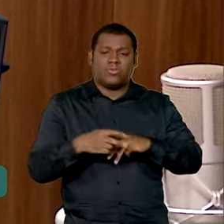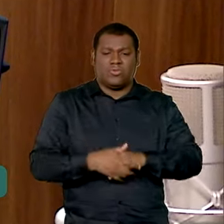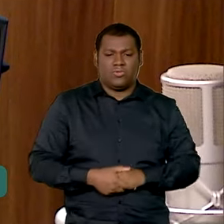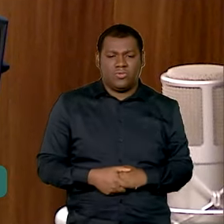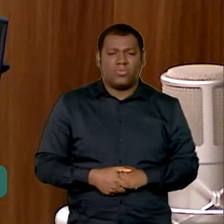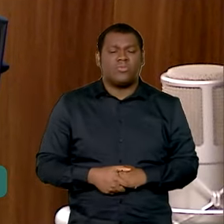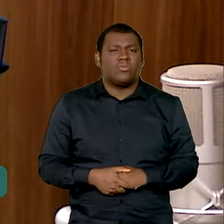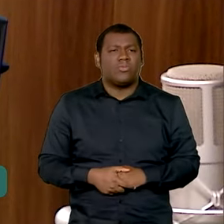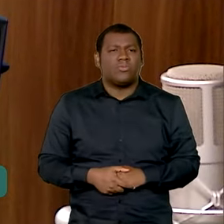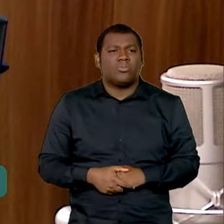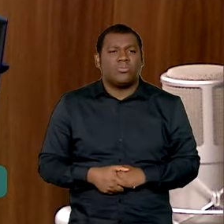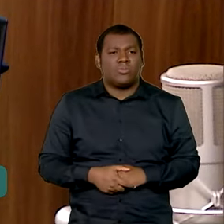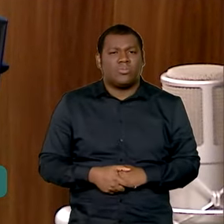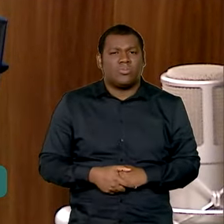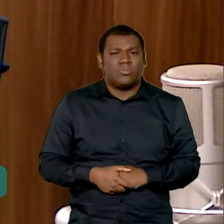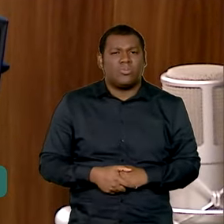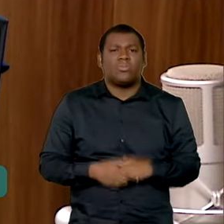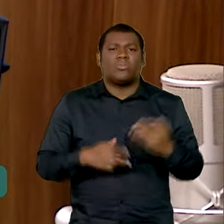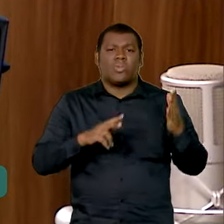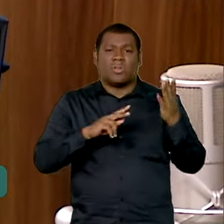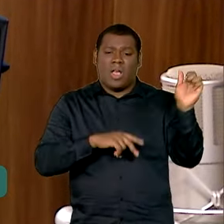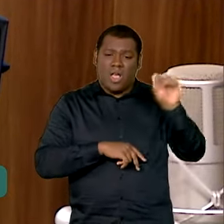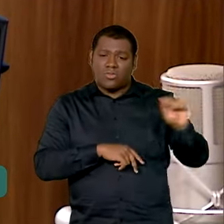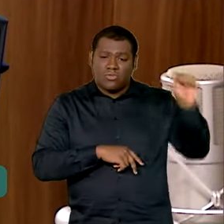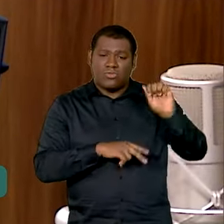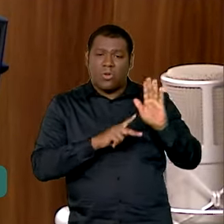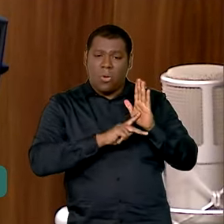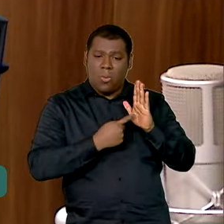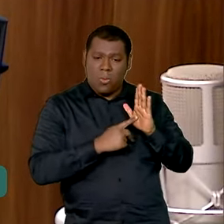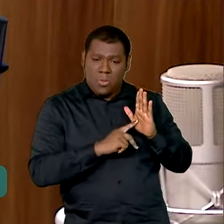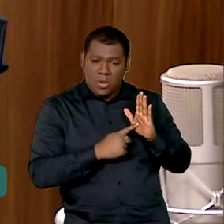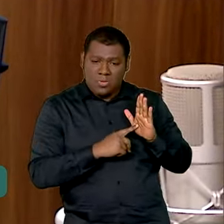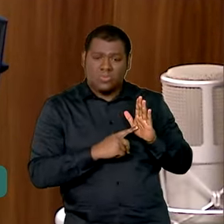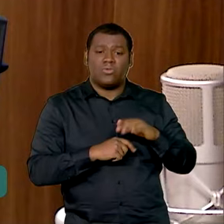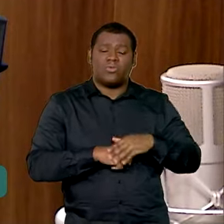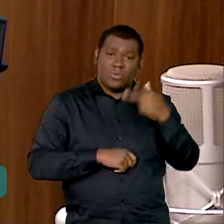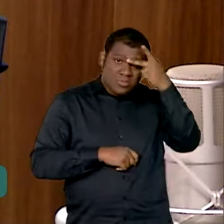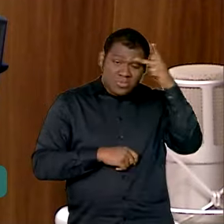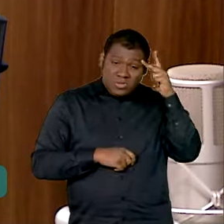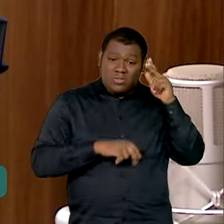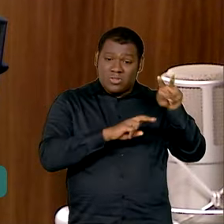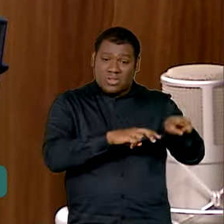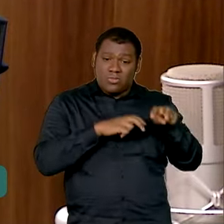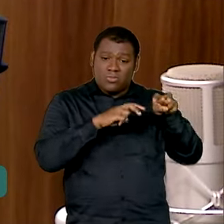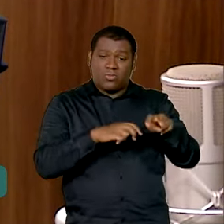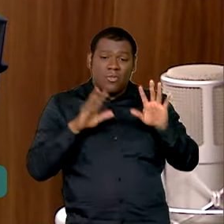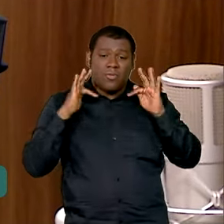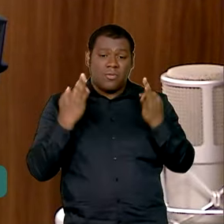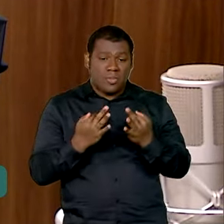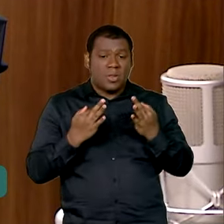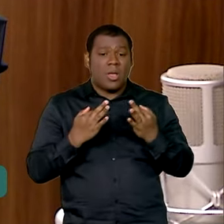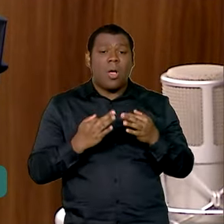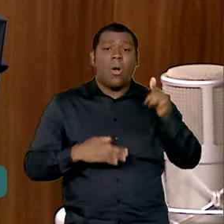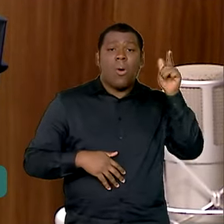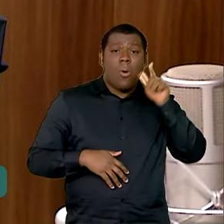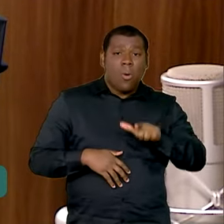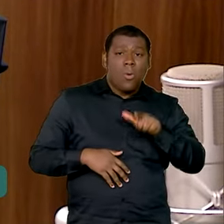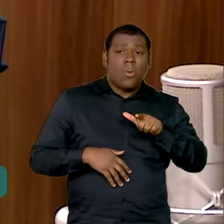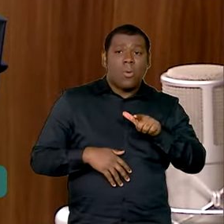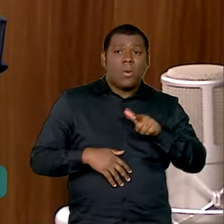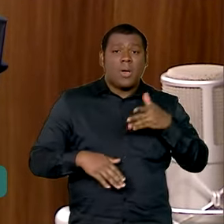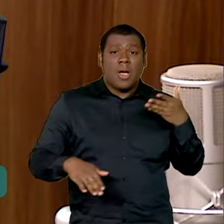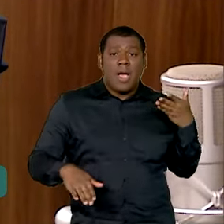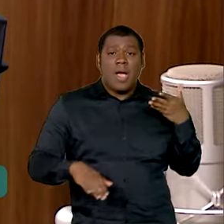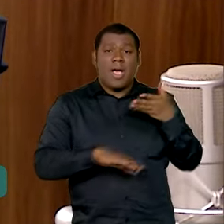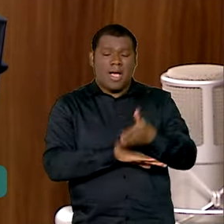o Brasil também nas cooperativas e que também esse agricultor essa agricultora consigam se mecanizar